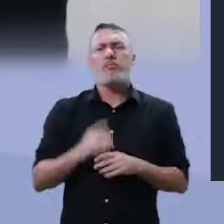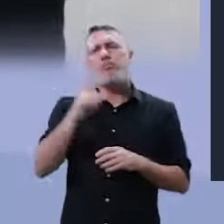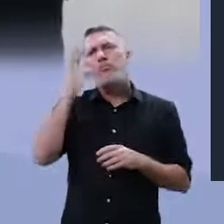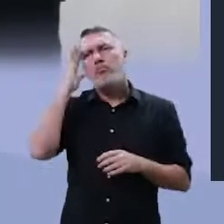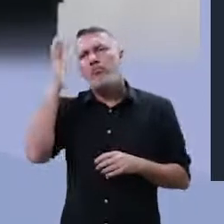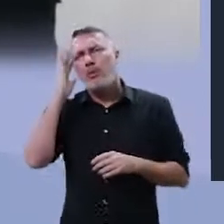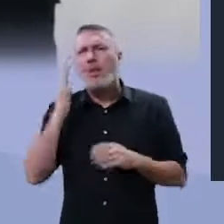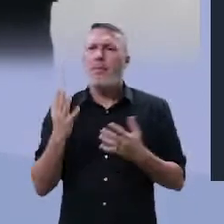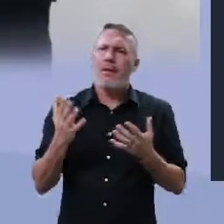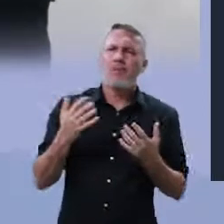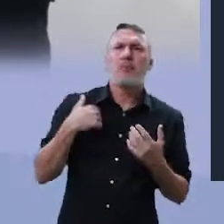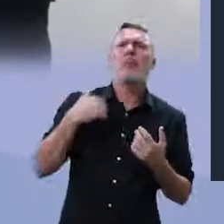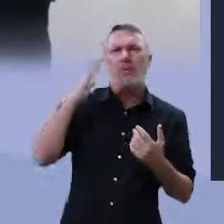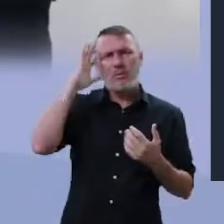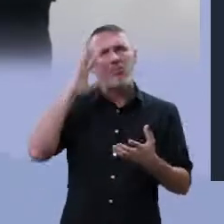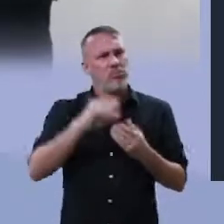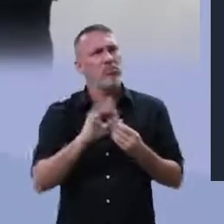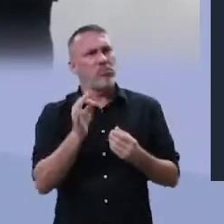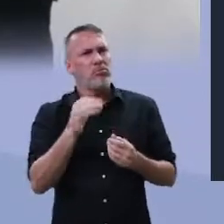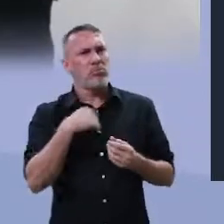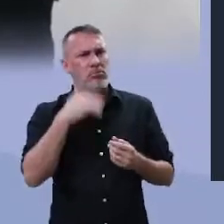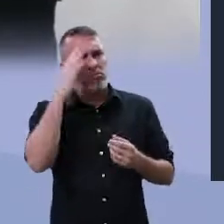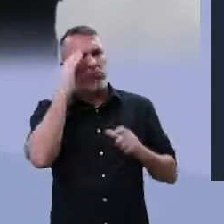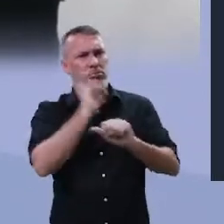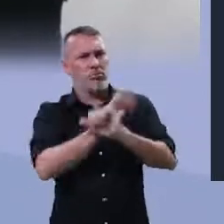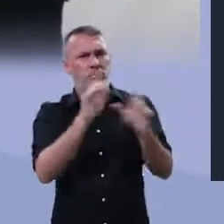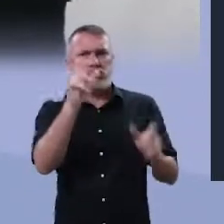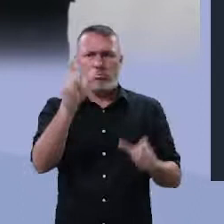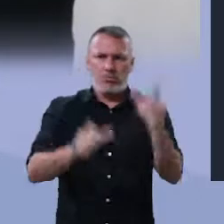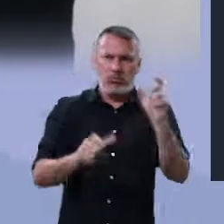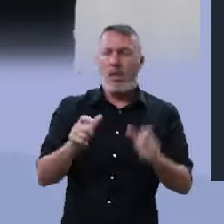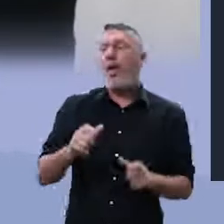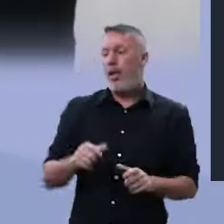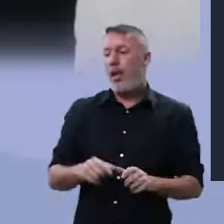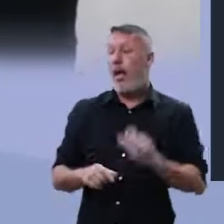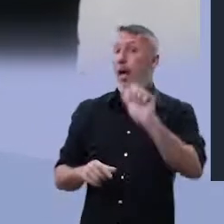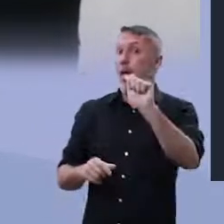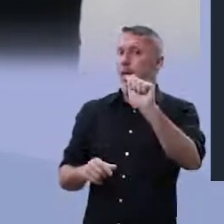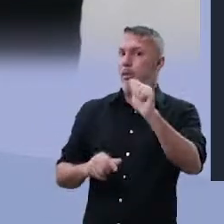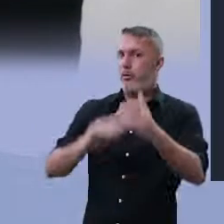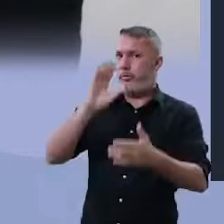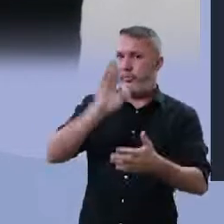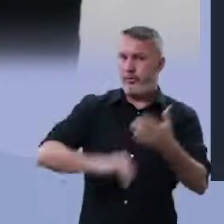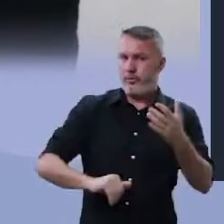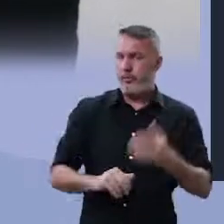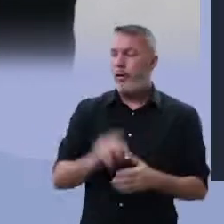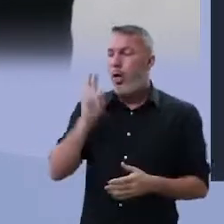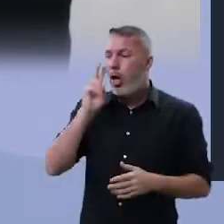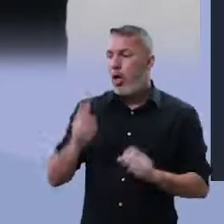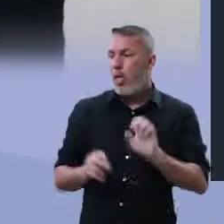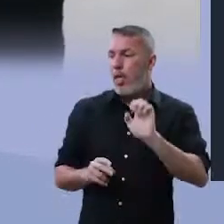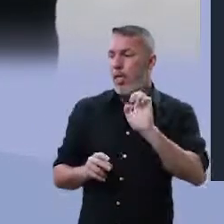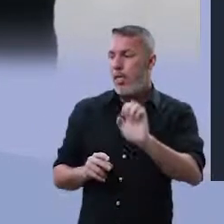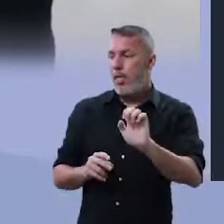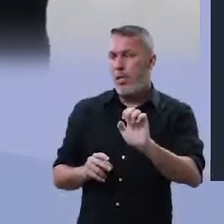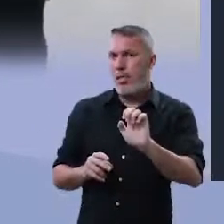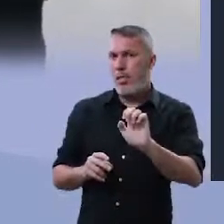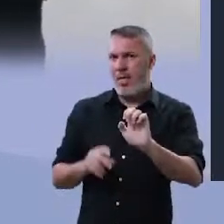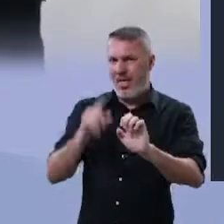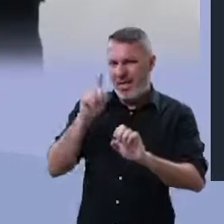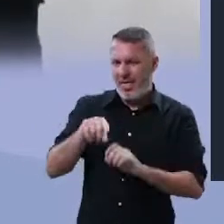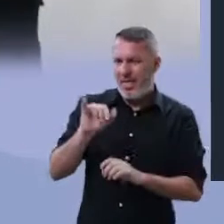disser, ó, o par para mim, Jim, não é incompreendido, eu consigo compreendê-los. Então, você elimina a letra A. Note a letra E.